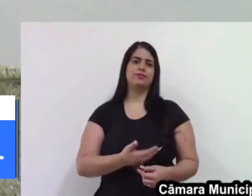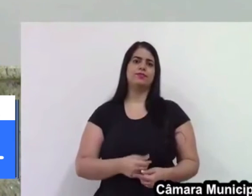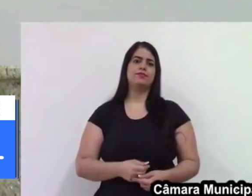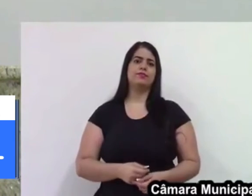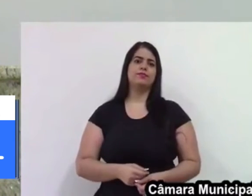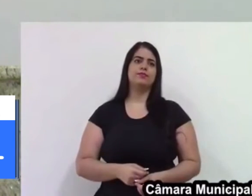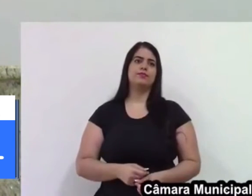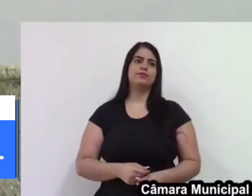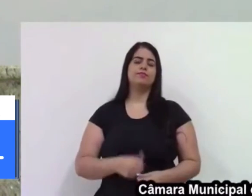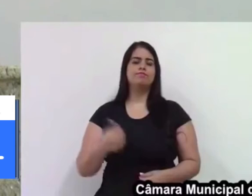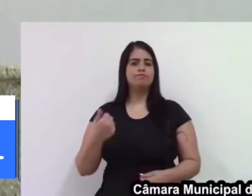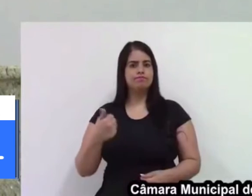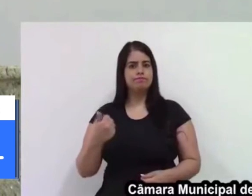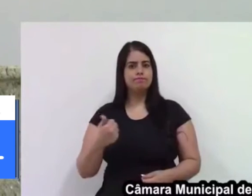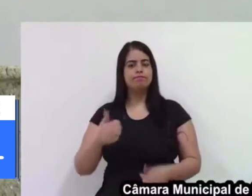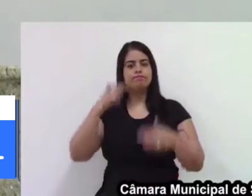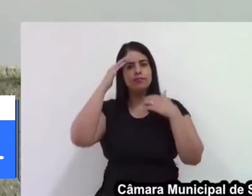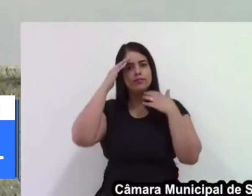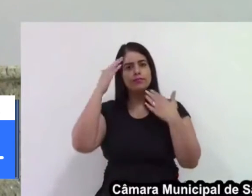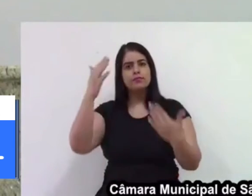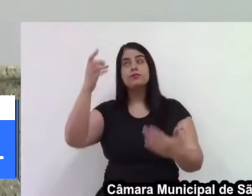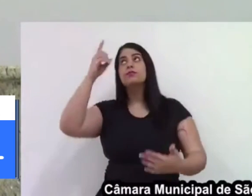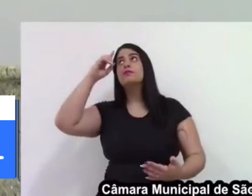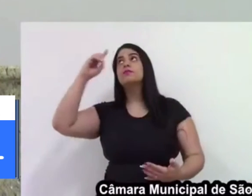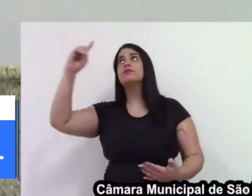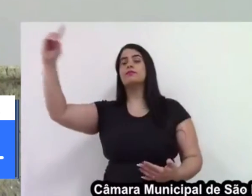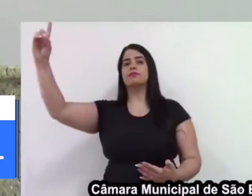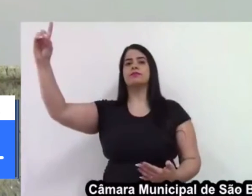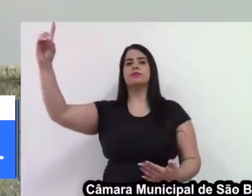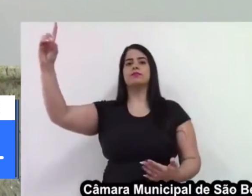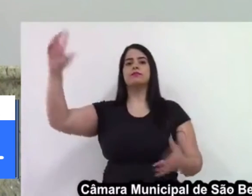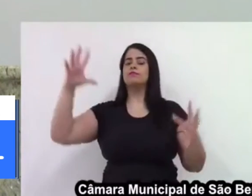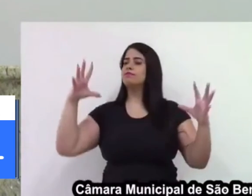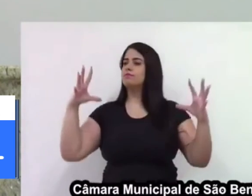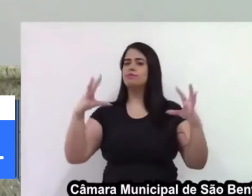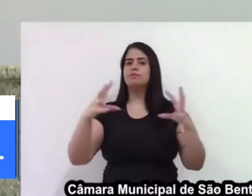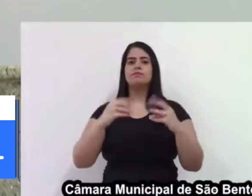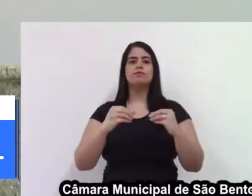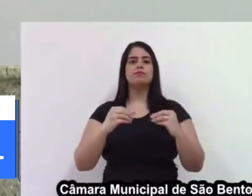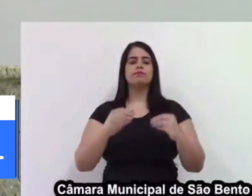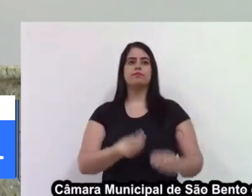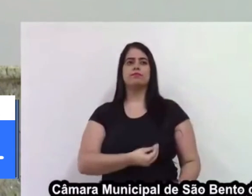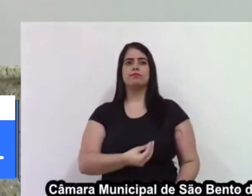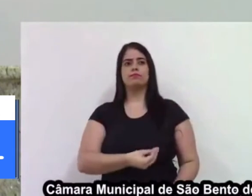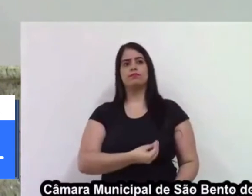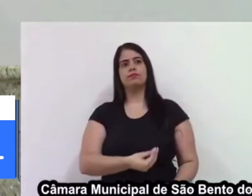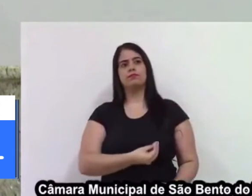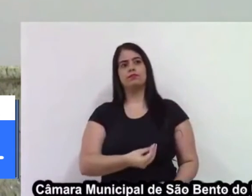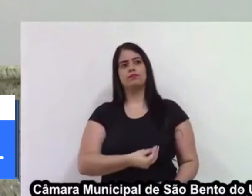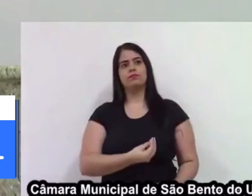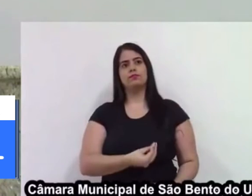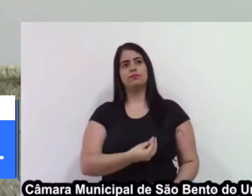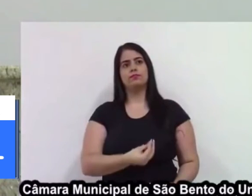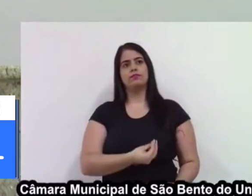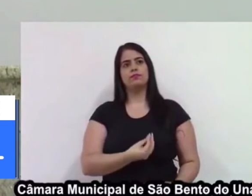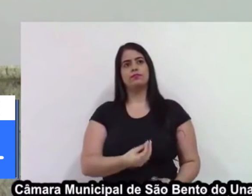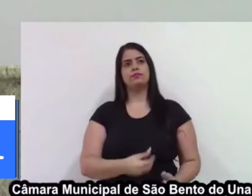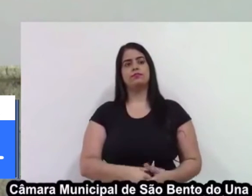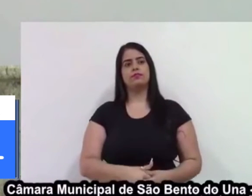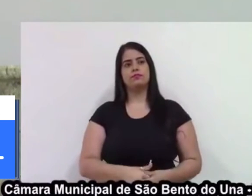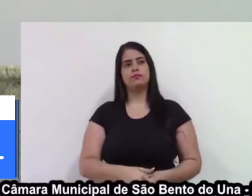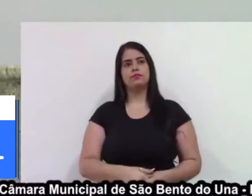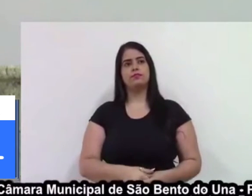primeiramente agradecer a Deus por todas as coisas em nossas vidas e segundo, nos colocar sempre no lugar